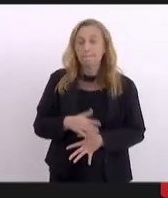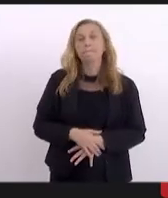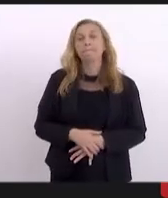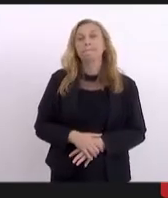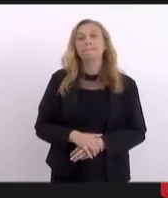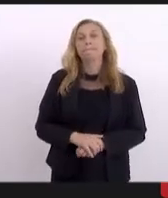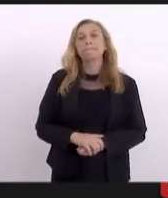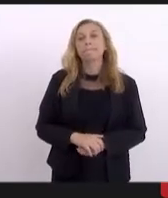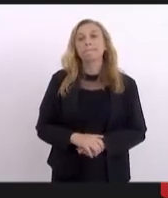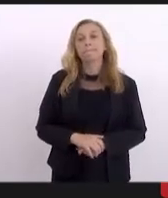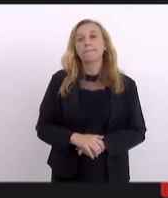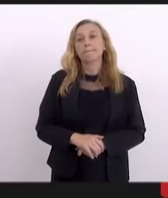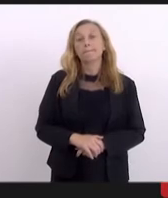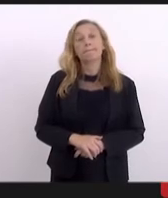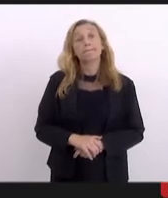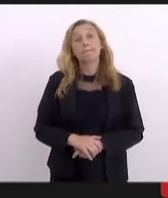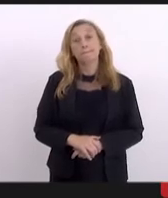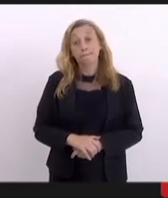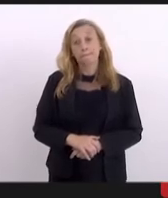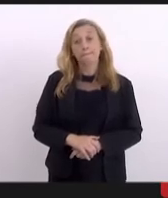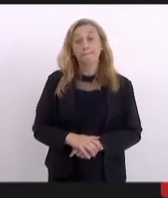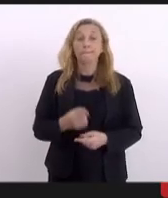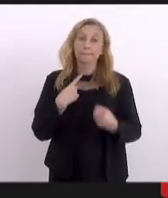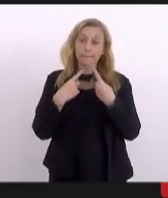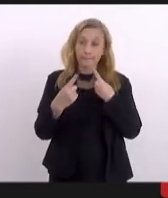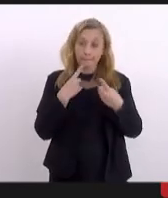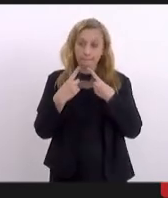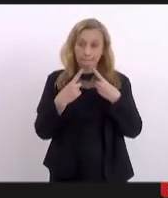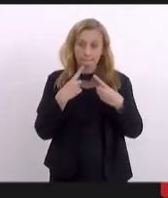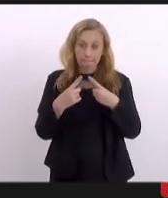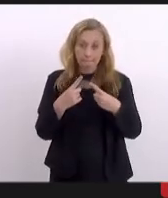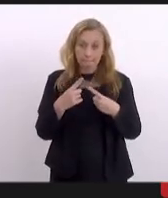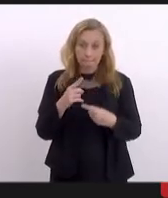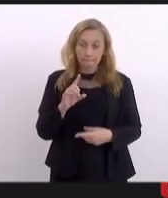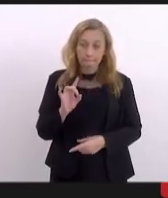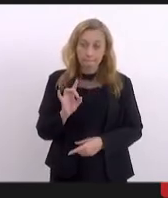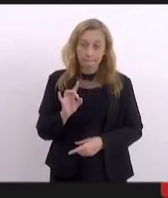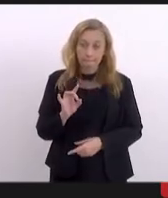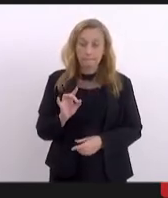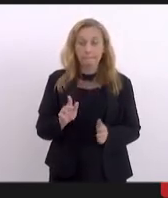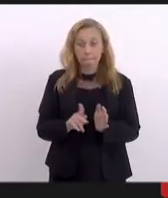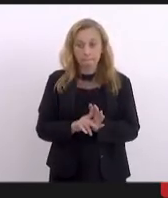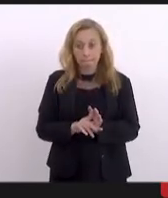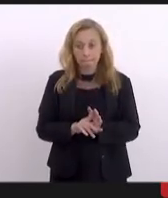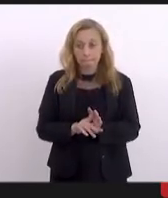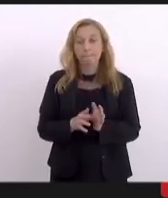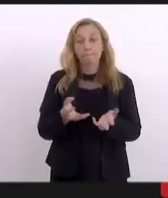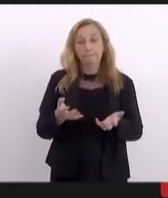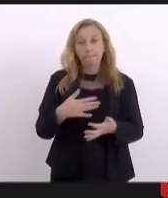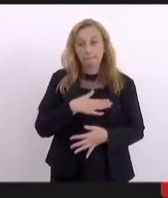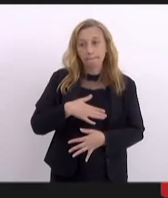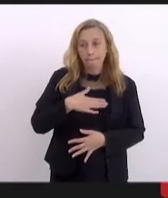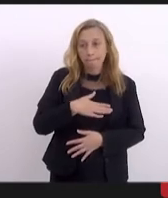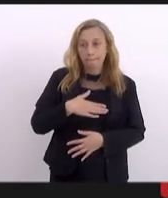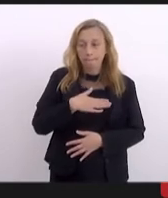que a princípio a gente está discutindo o mérito. Então, eu gostaria de ser que ele